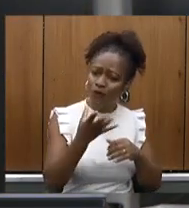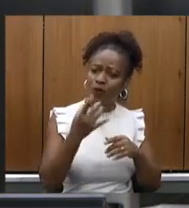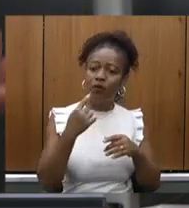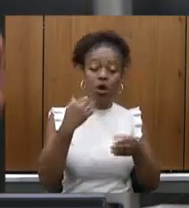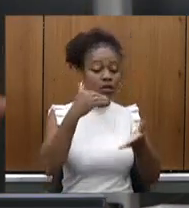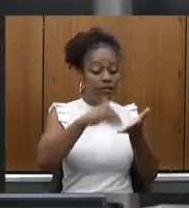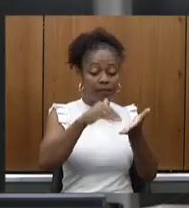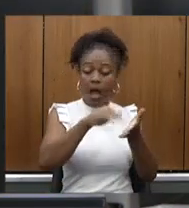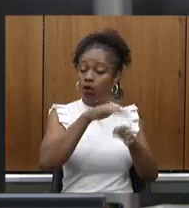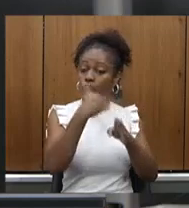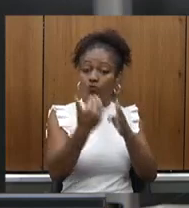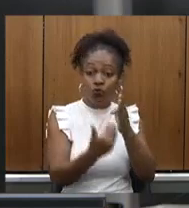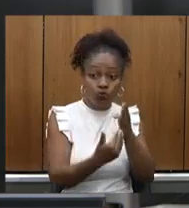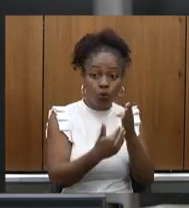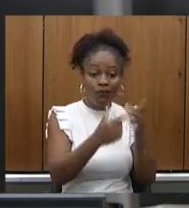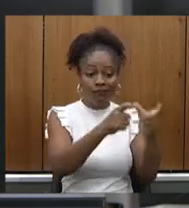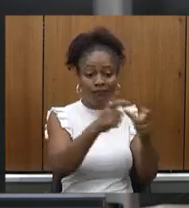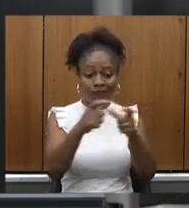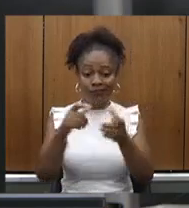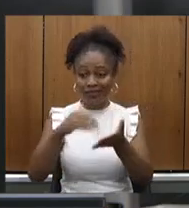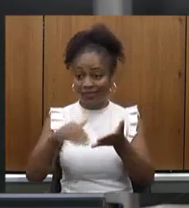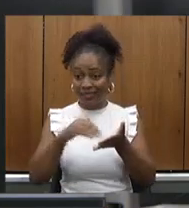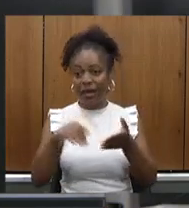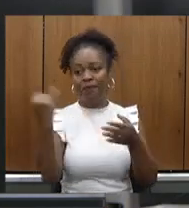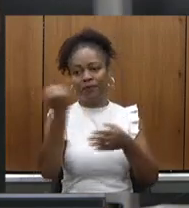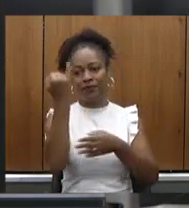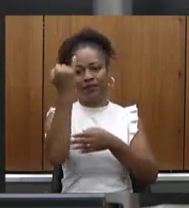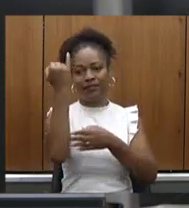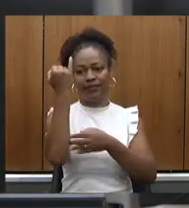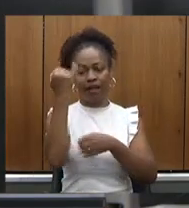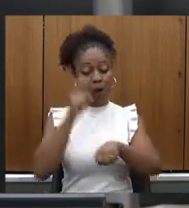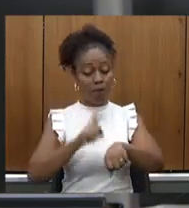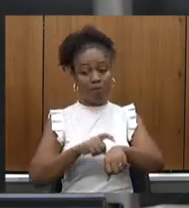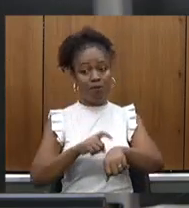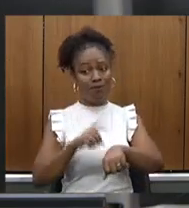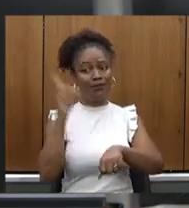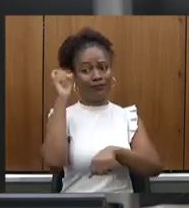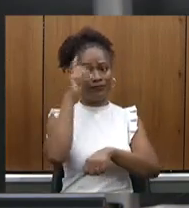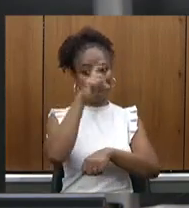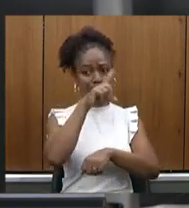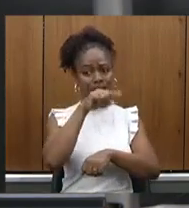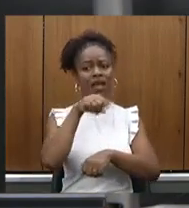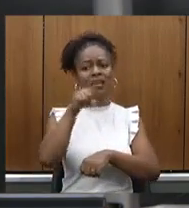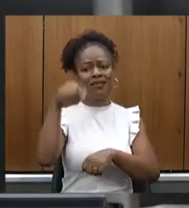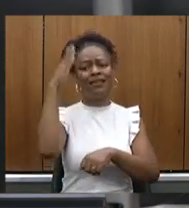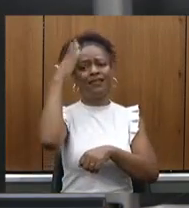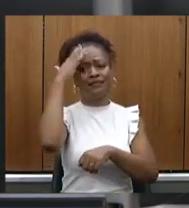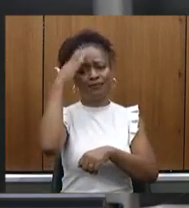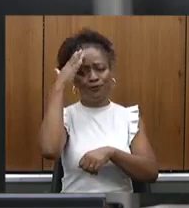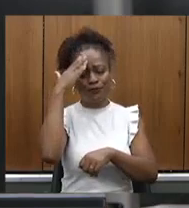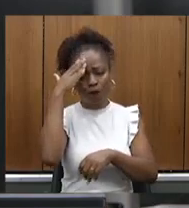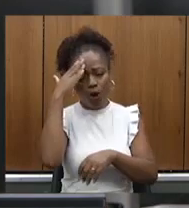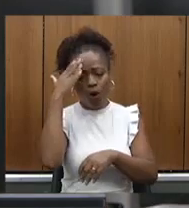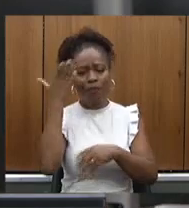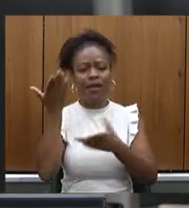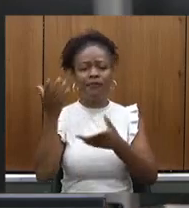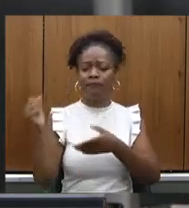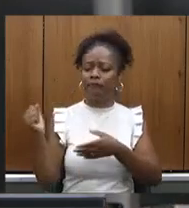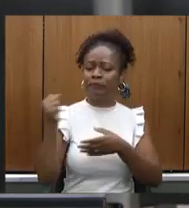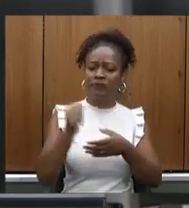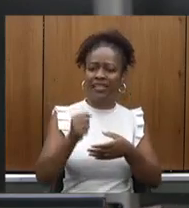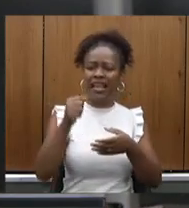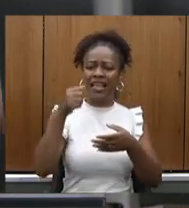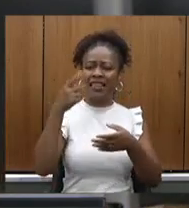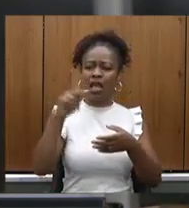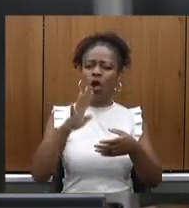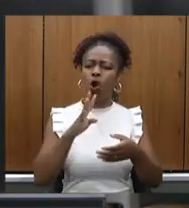mas vossa excelência pegou num momento muito difícil e soube acima de tudo testemunhar o seu conhecimento técnico o